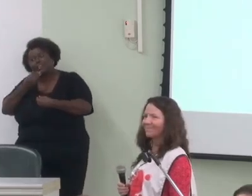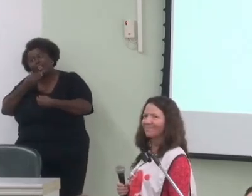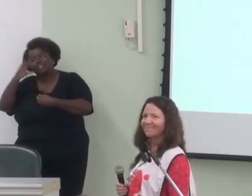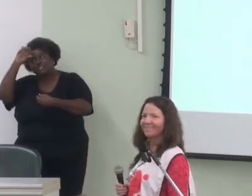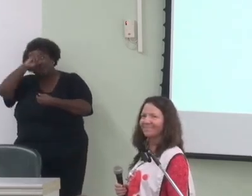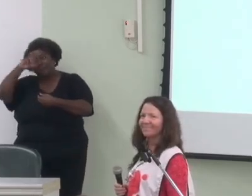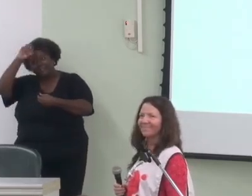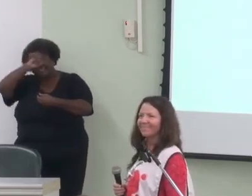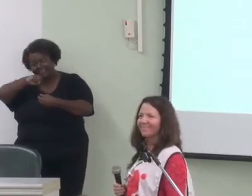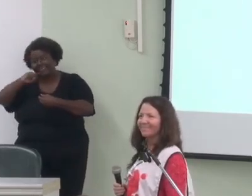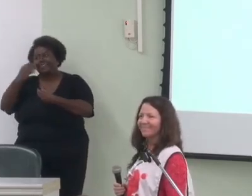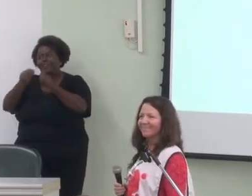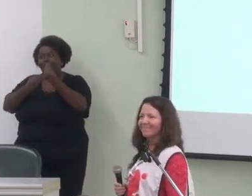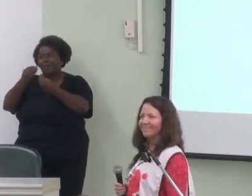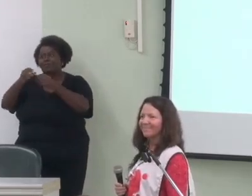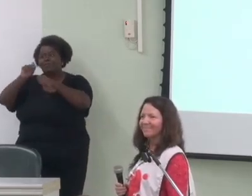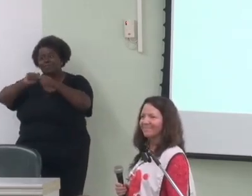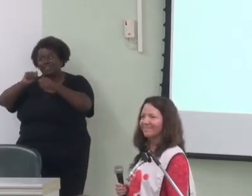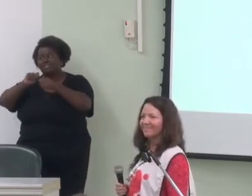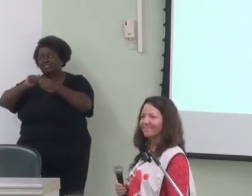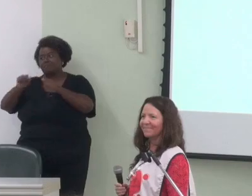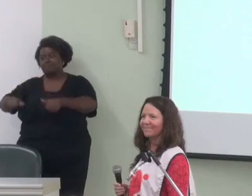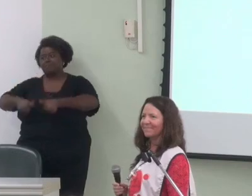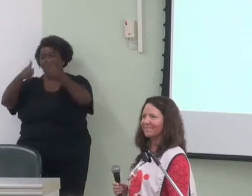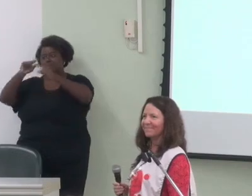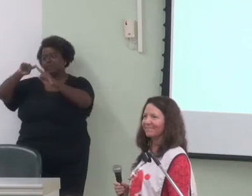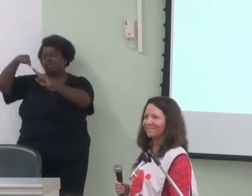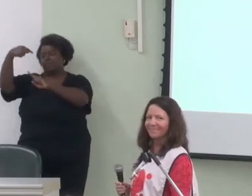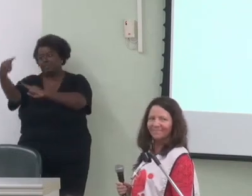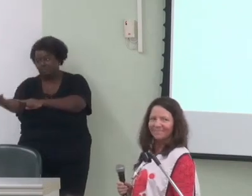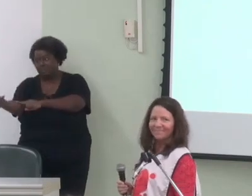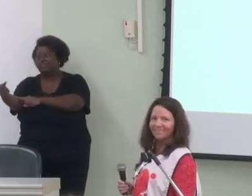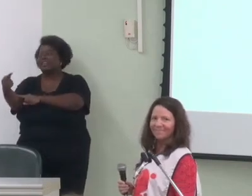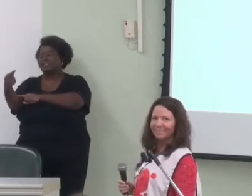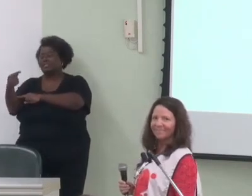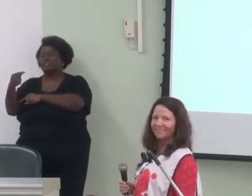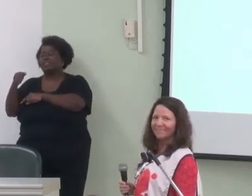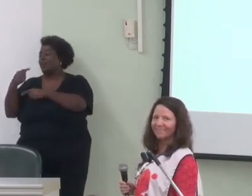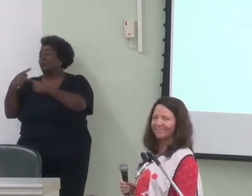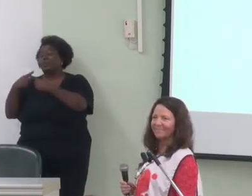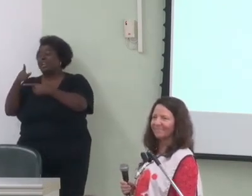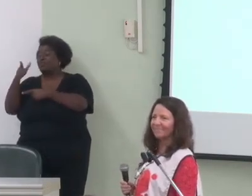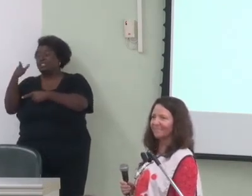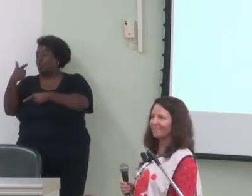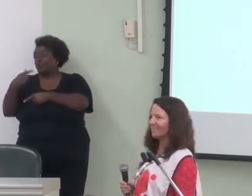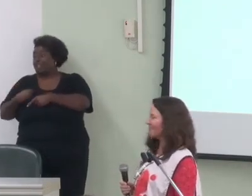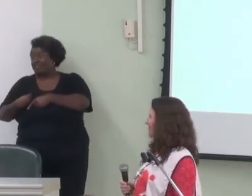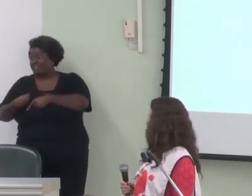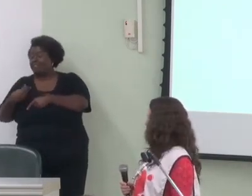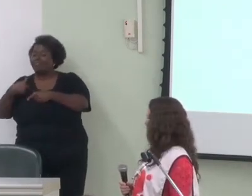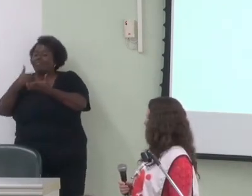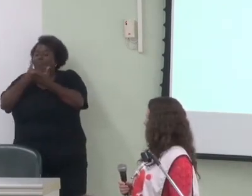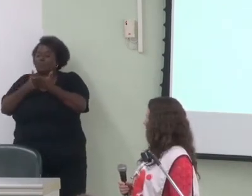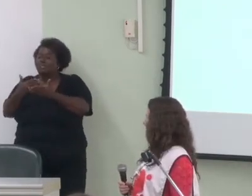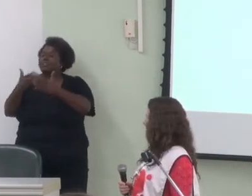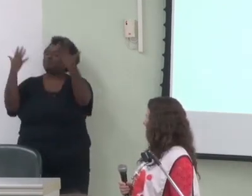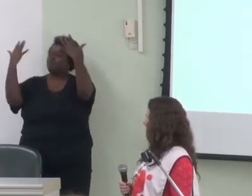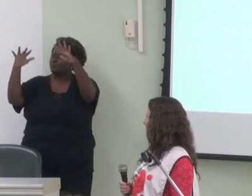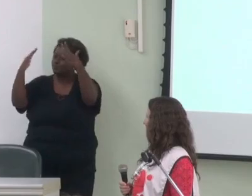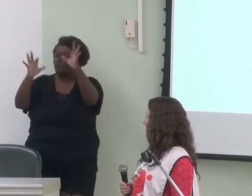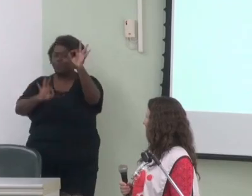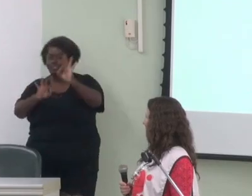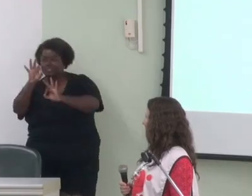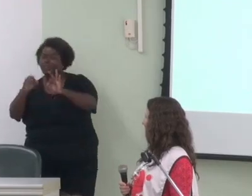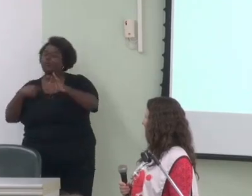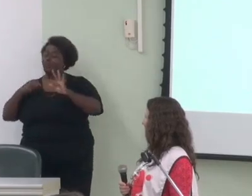aqui para aprender como fazer e fazer melhor da próxima vez. Como você não estava aqui, eu comecei minha fala elogiando a organização e termino